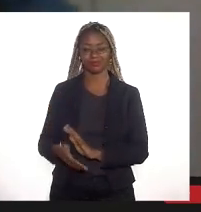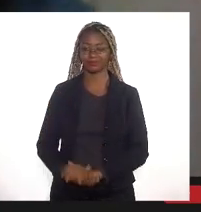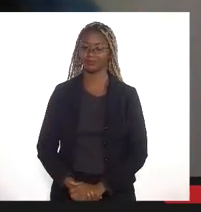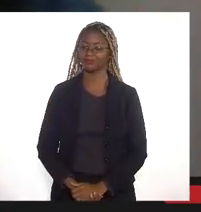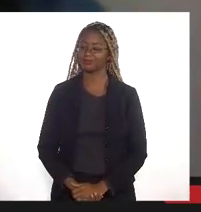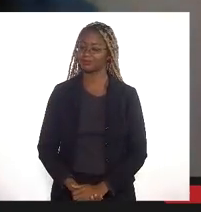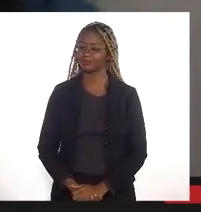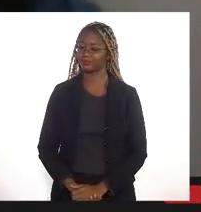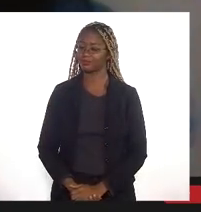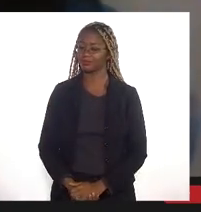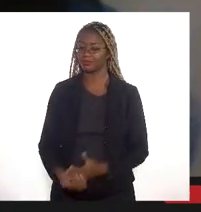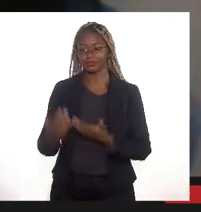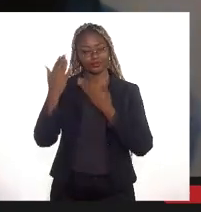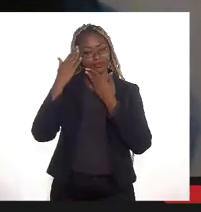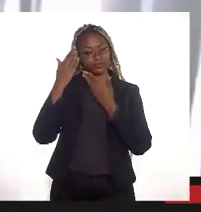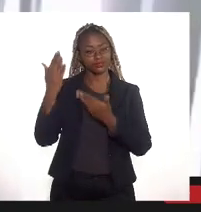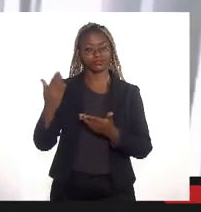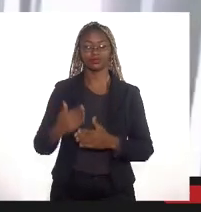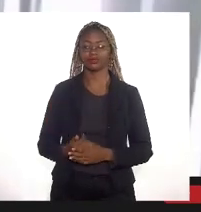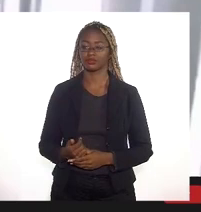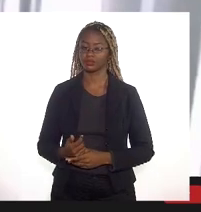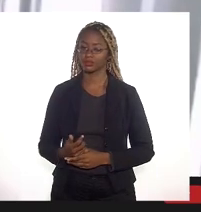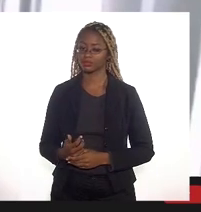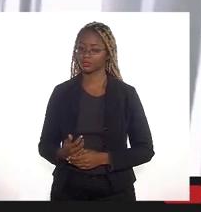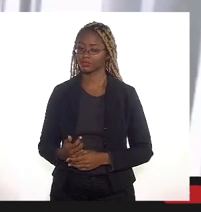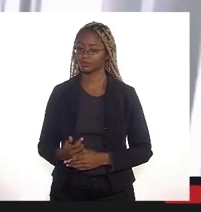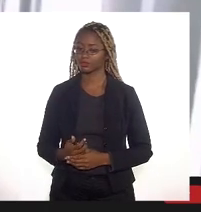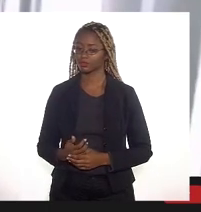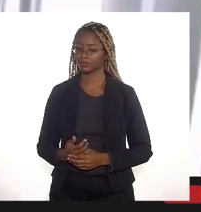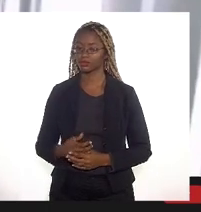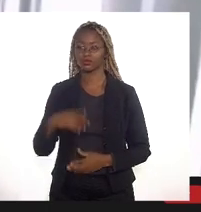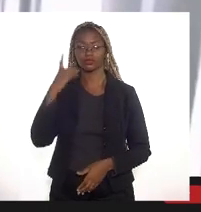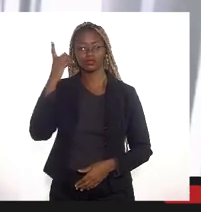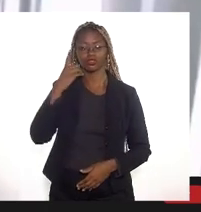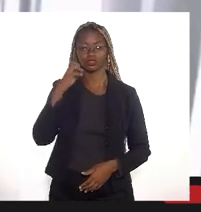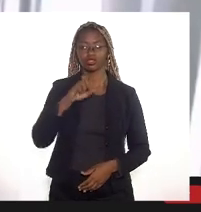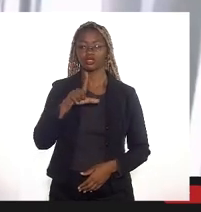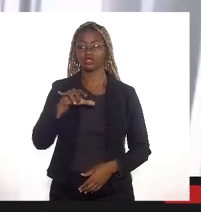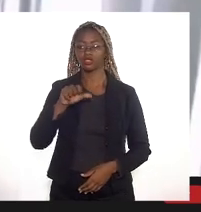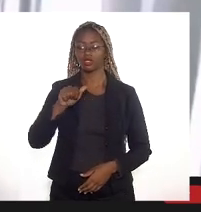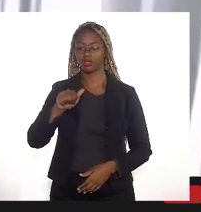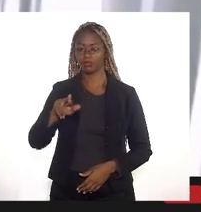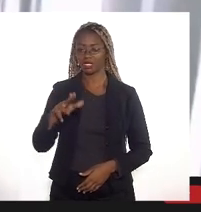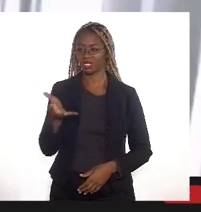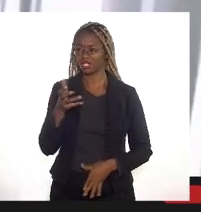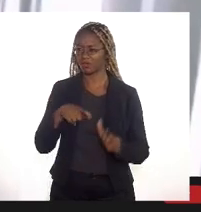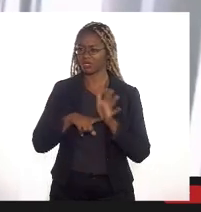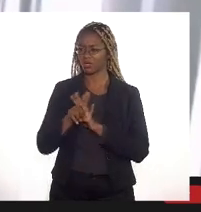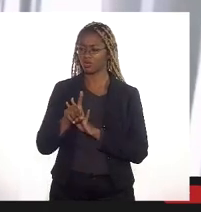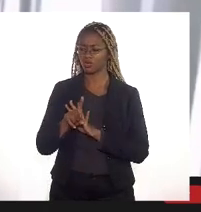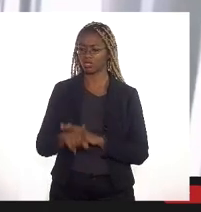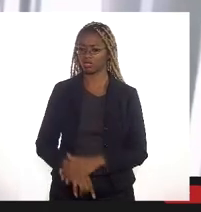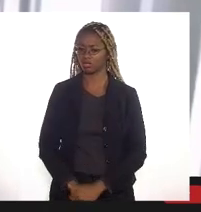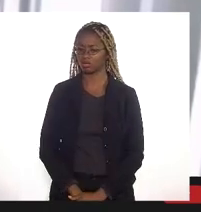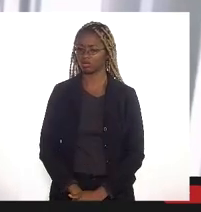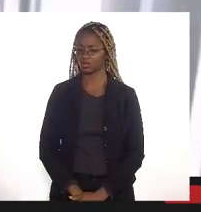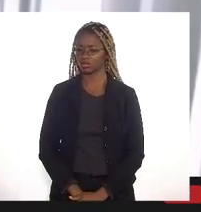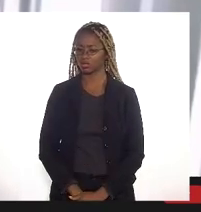bom agradeço obrigado Isabelle deputado Eleomar quer fazer alguma pergunta específica deputado Eleomar